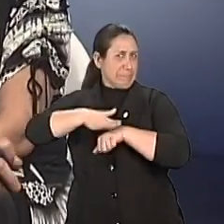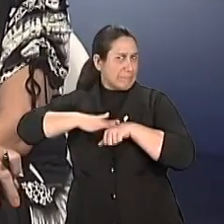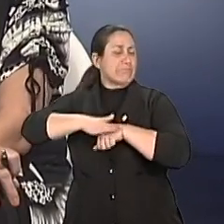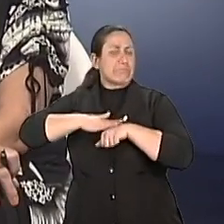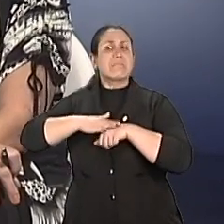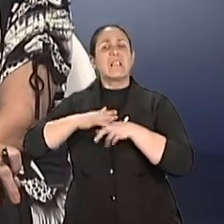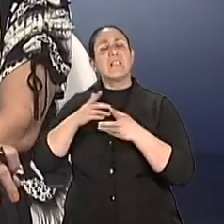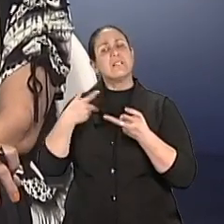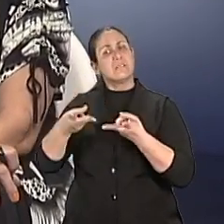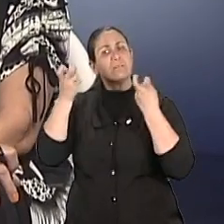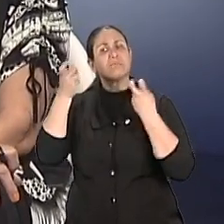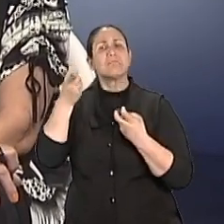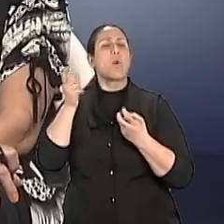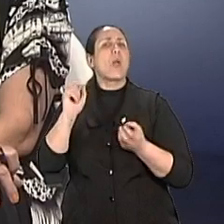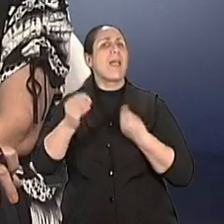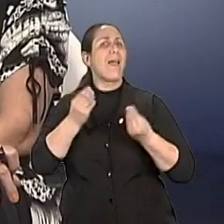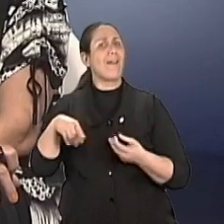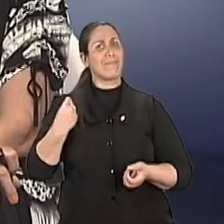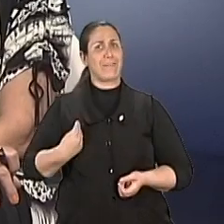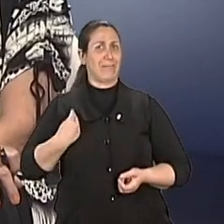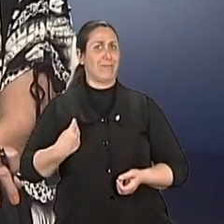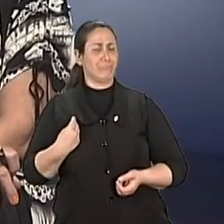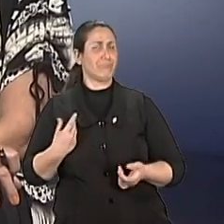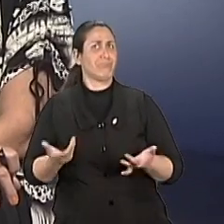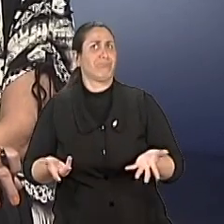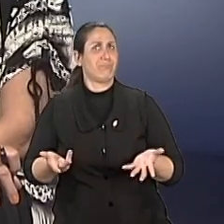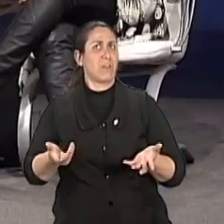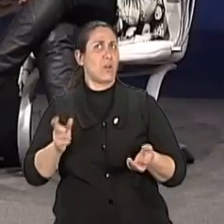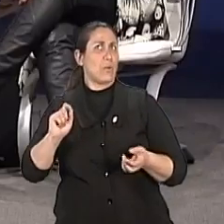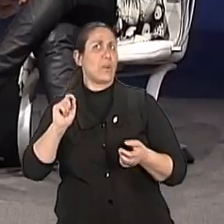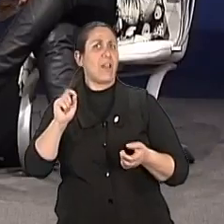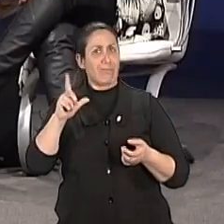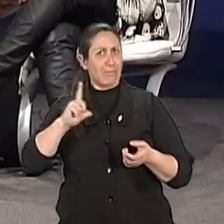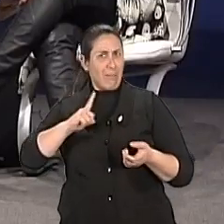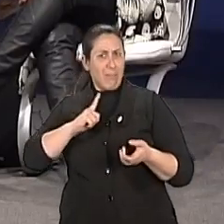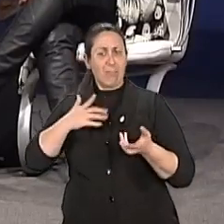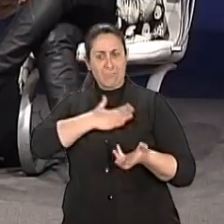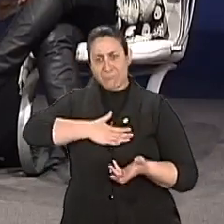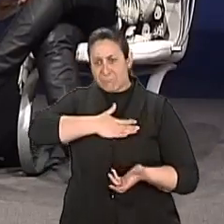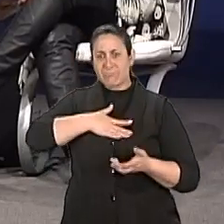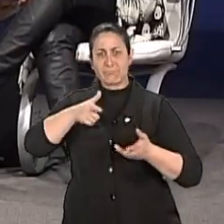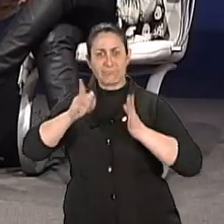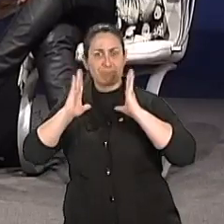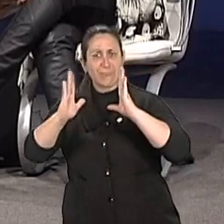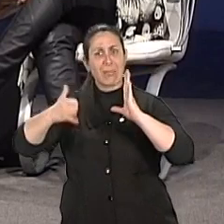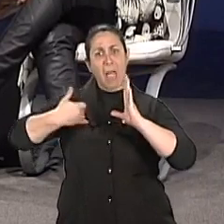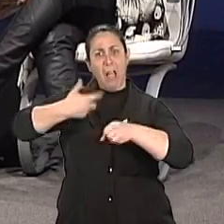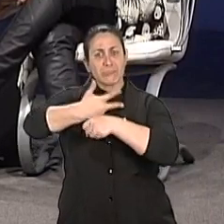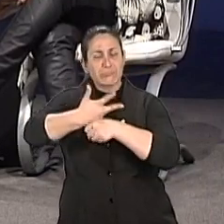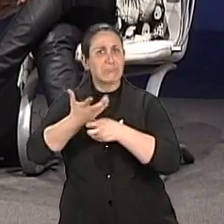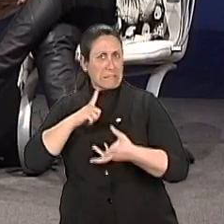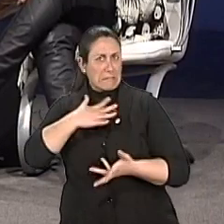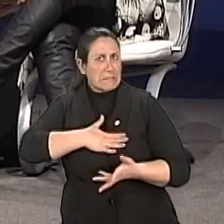busca de retomada de uma vida a dois com satisfação nessa faixa etária, né? Eu acho que sempre deve existir, em primeiro lugar, essa